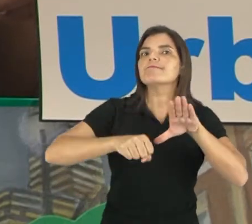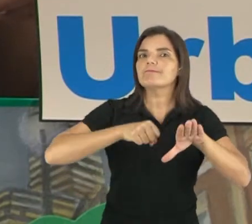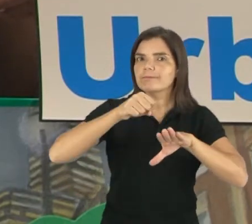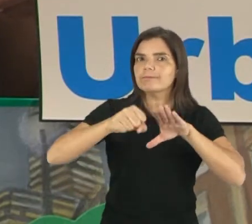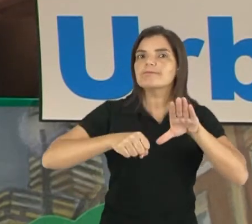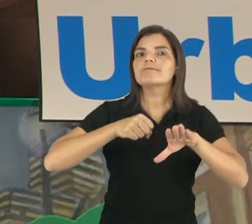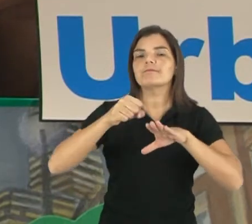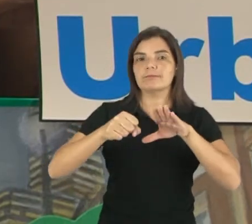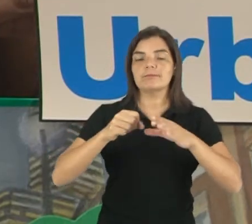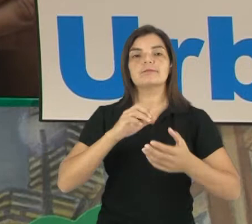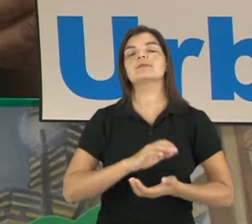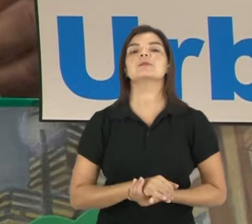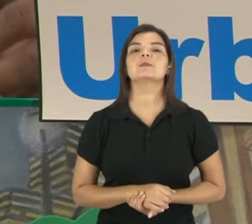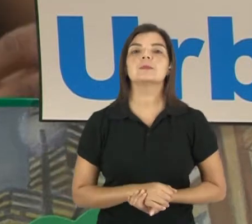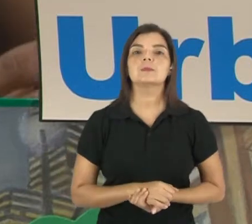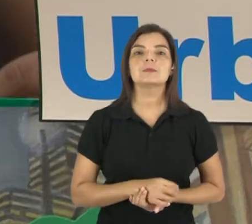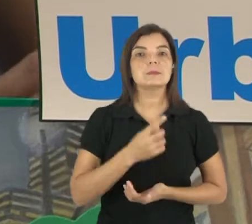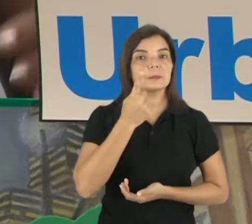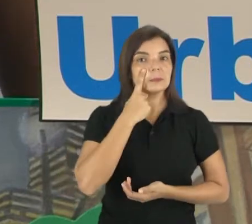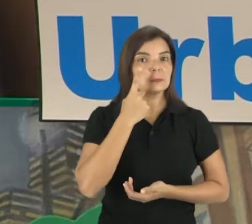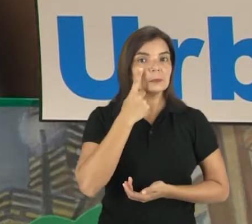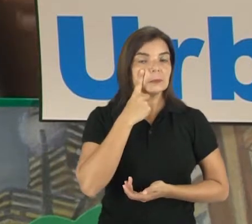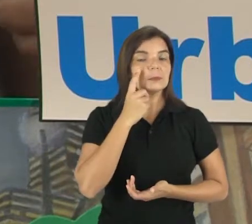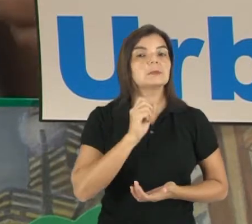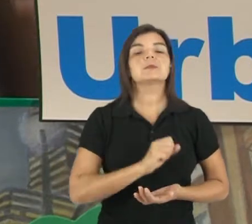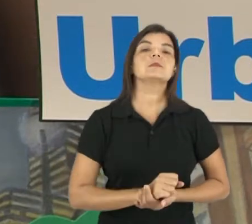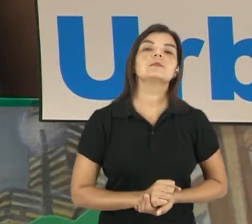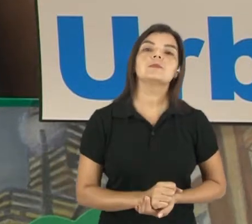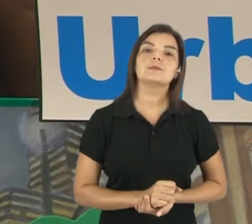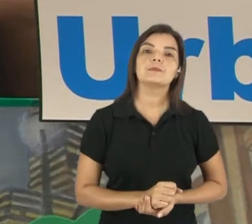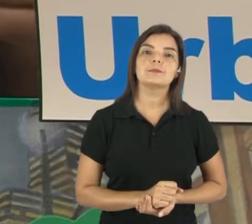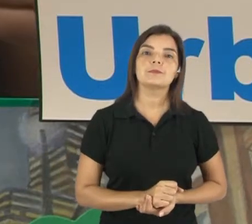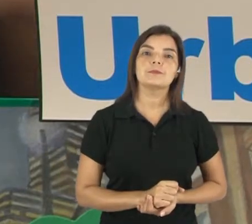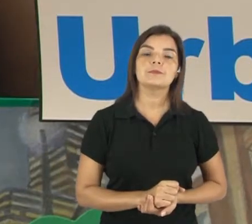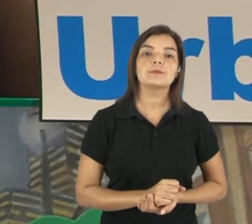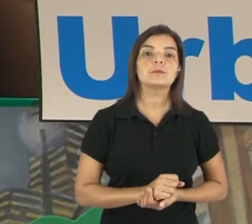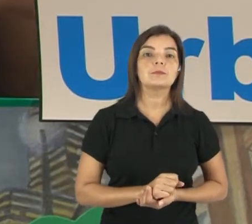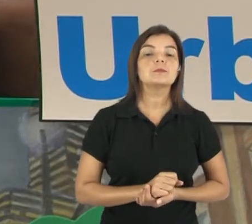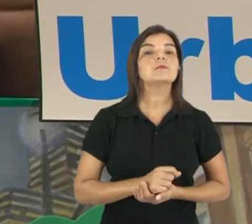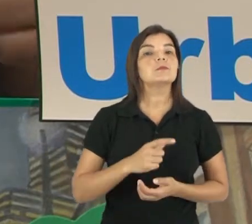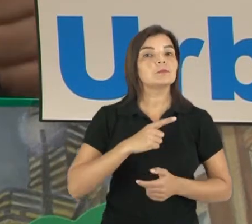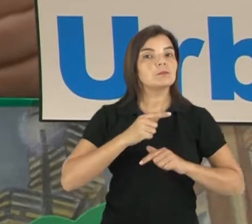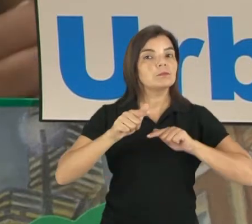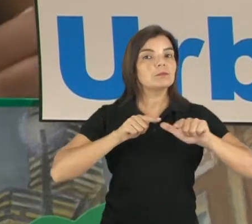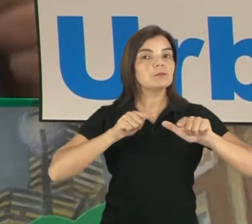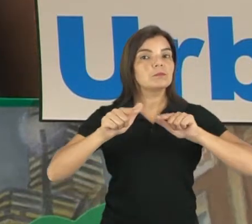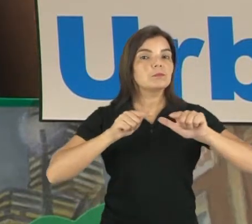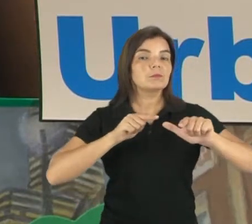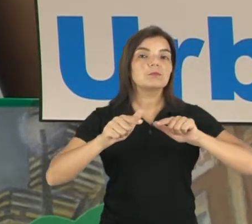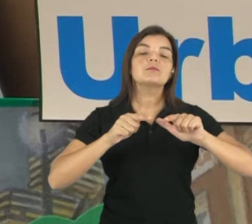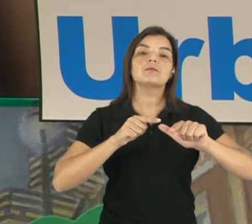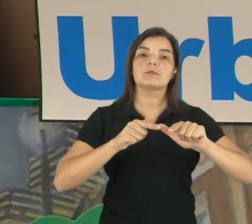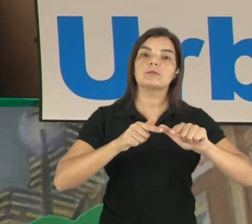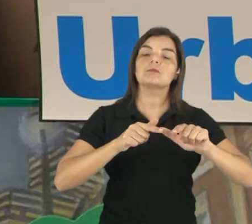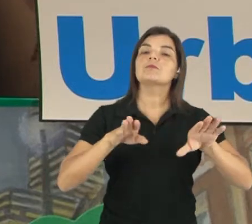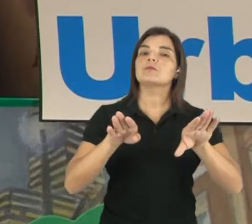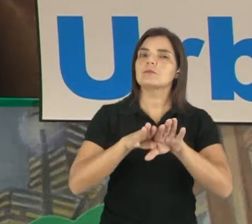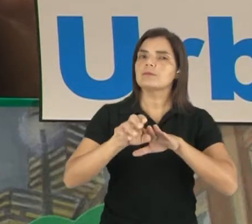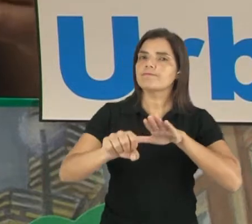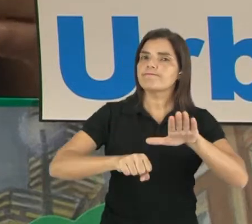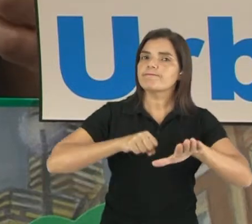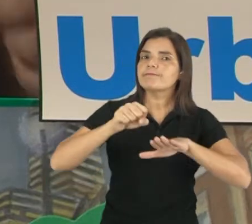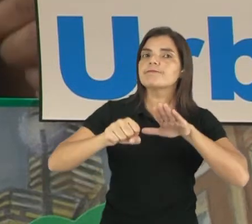Operando as máquinas, viram? Então, ele faz esse trabalho, né, ele opera essas